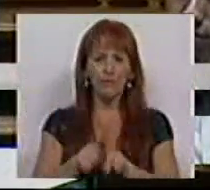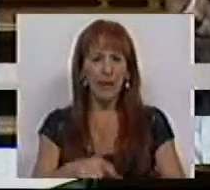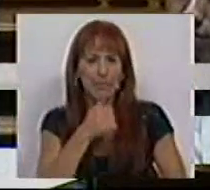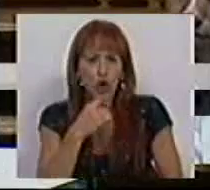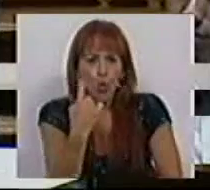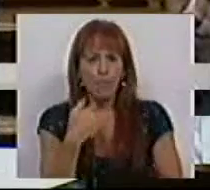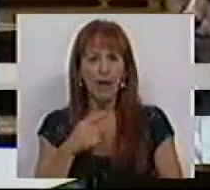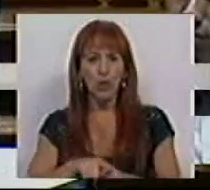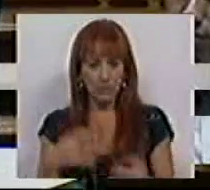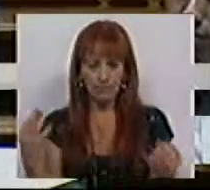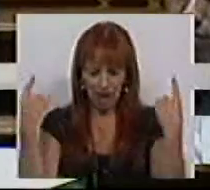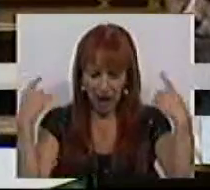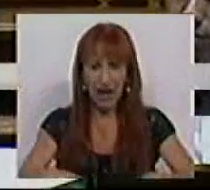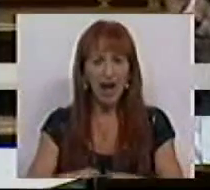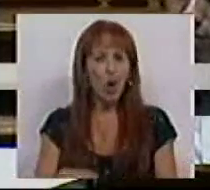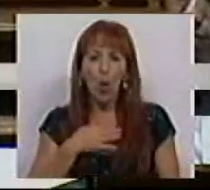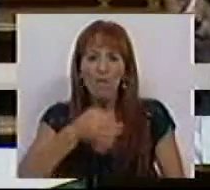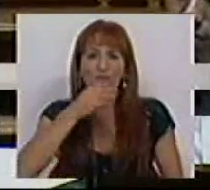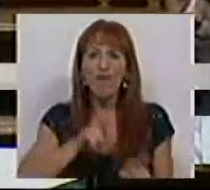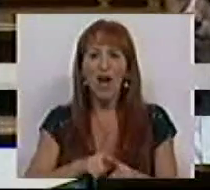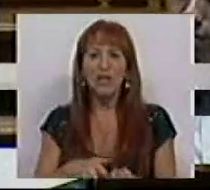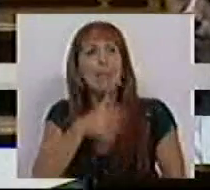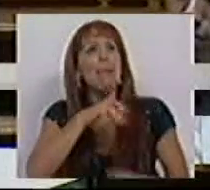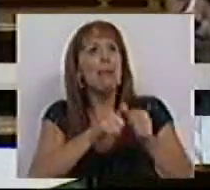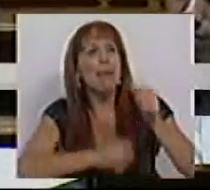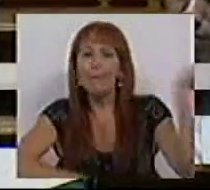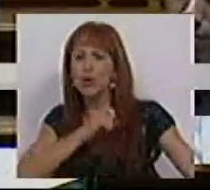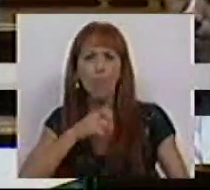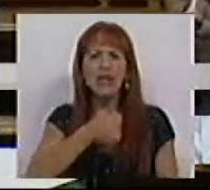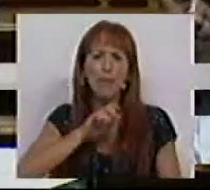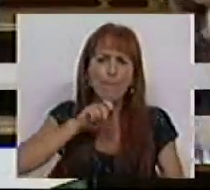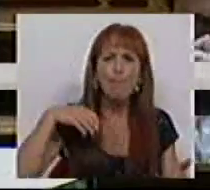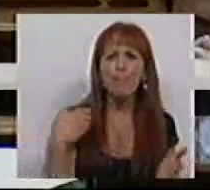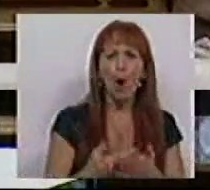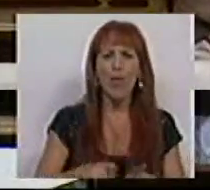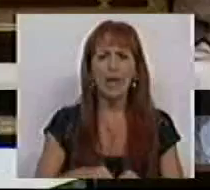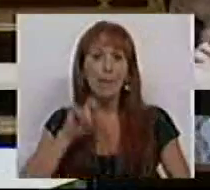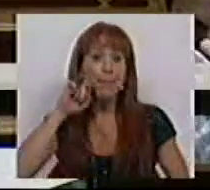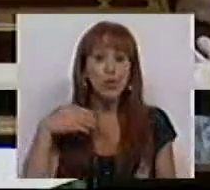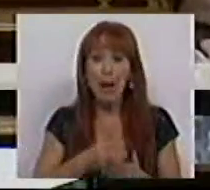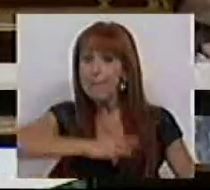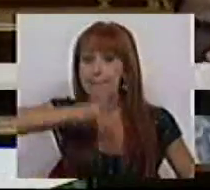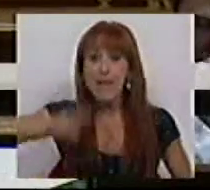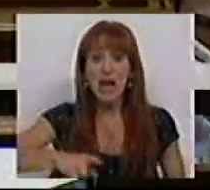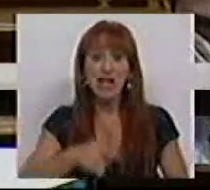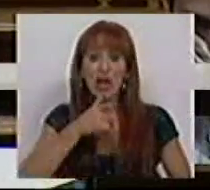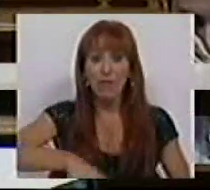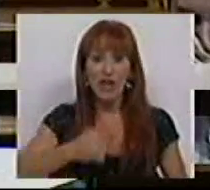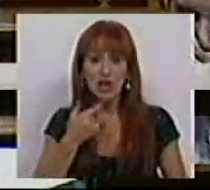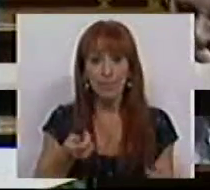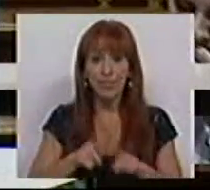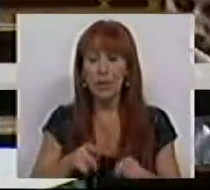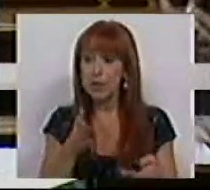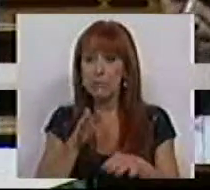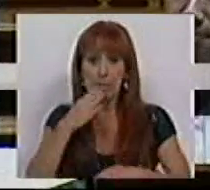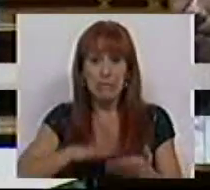de uma medida que quer, de facto, e não estamos a falar de discurso, é uma medida que pode, de facto, proteger milhares de cafés e de estabelecimentos